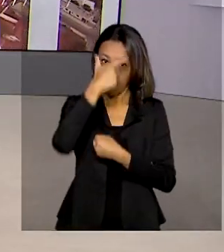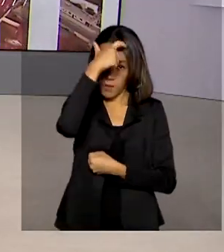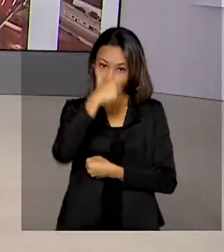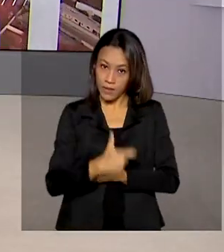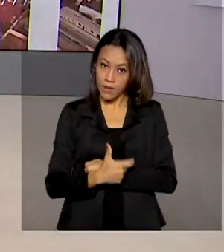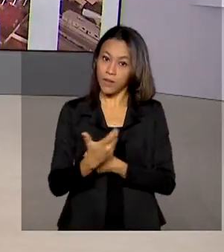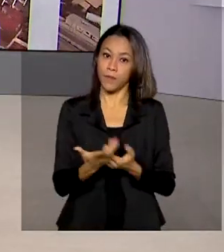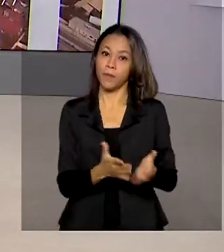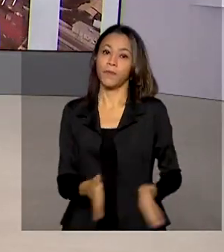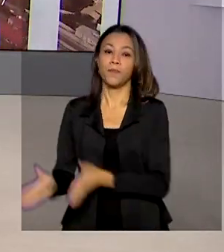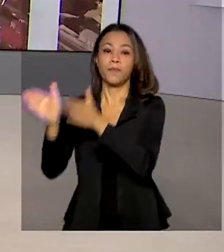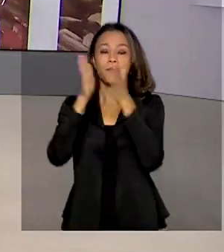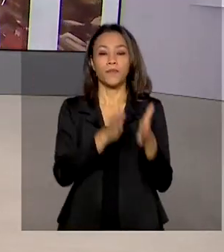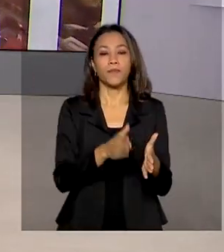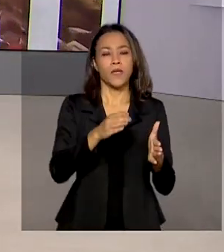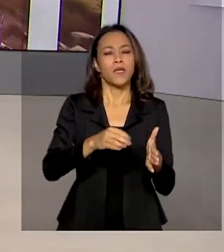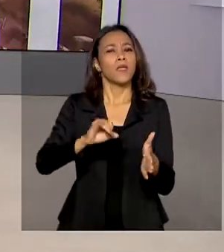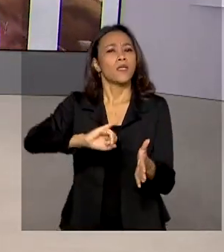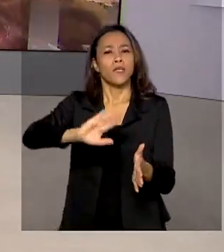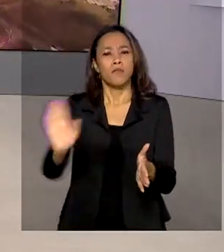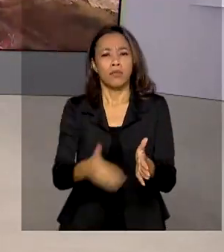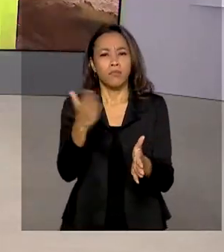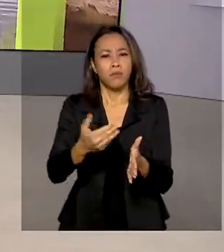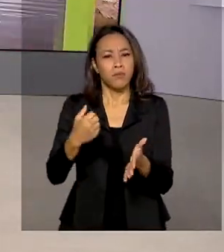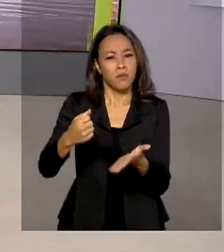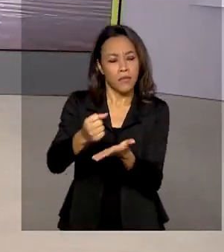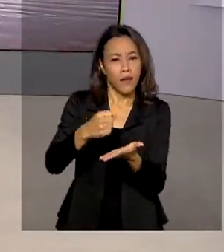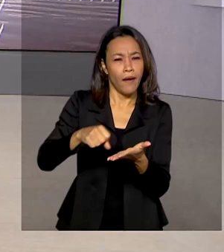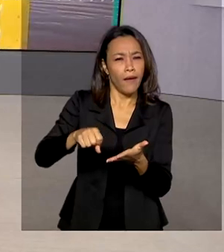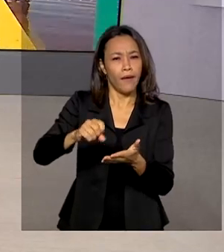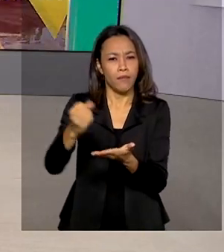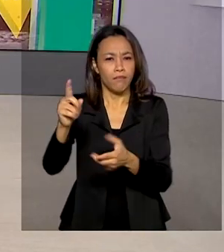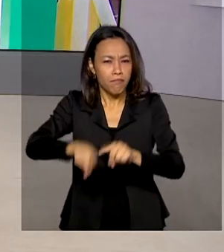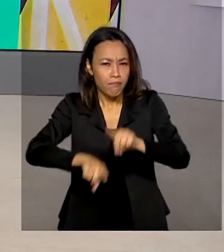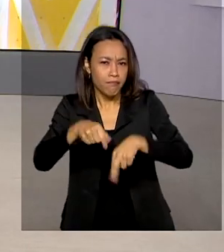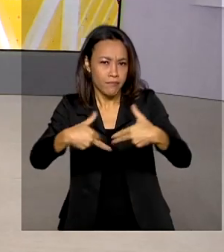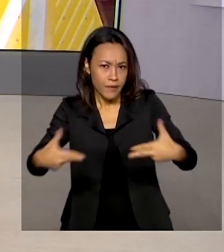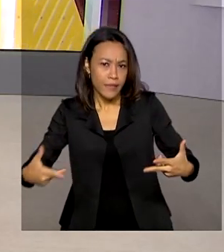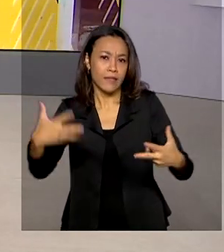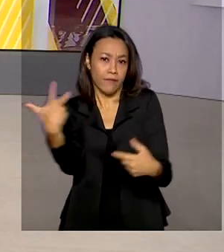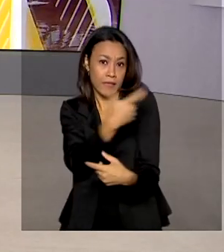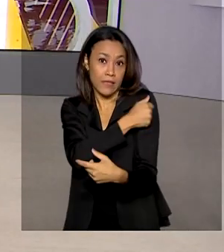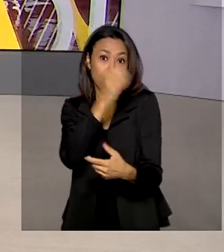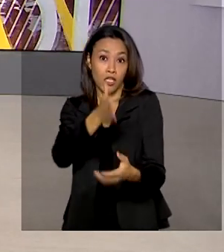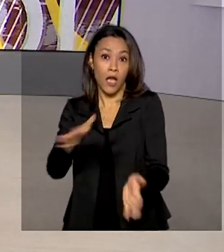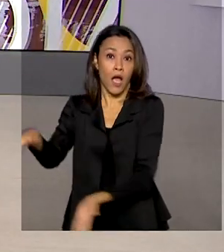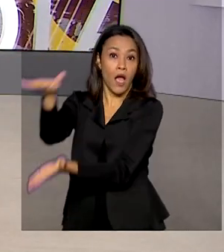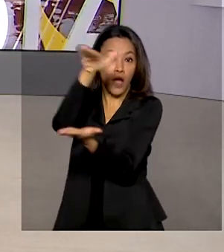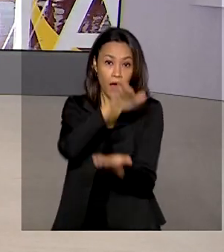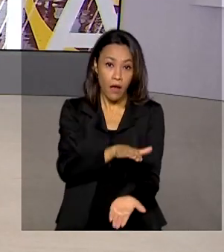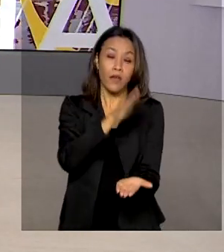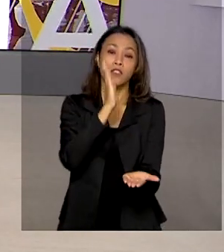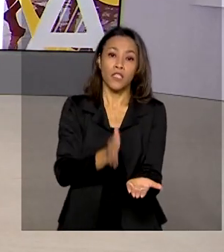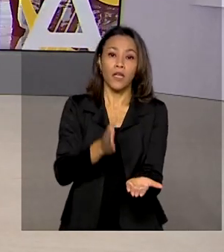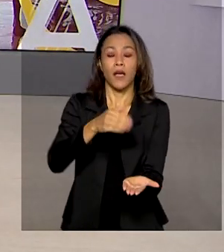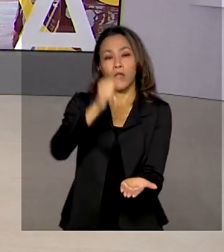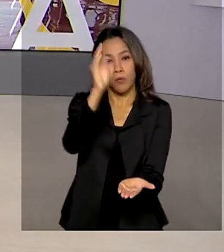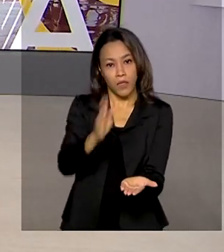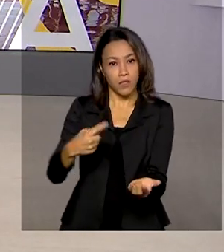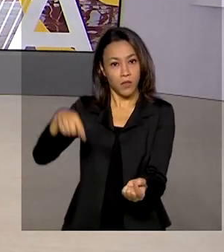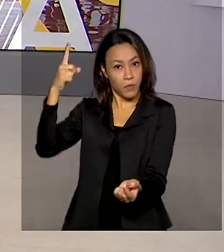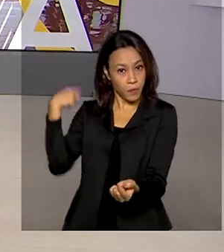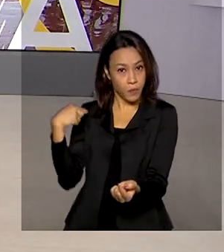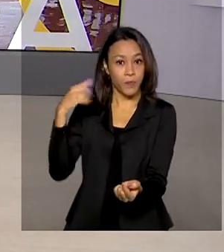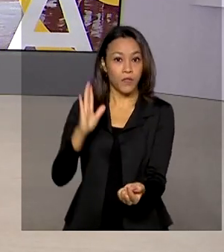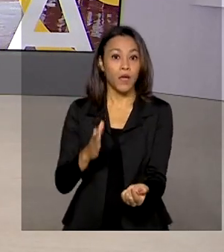Insumos para a produção da vacina da Oxford-AstraZeneca pela Fiocruz chegaram ao país neste fim de semana e o Brasil também